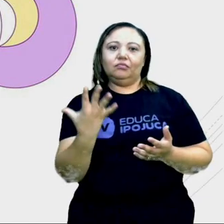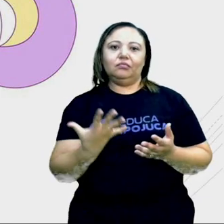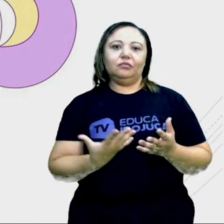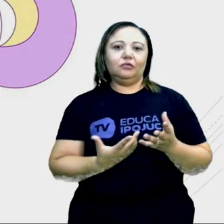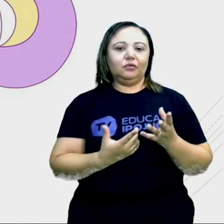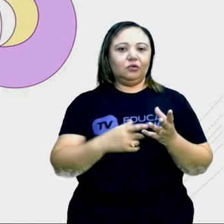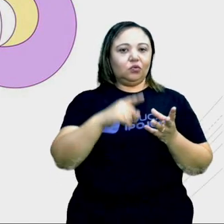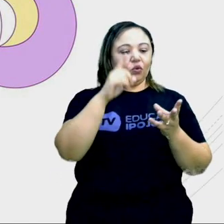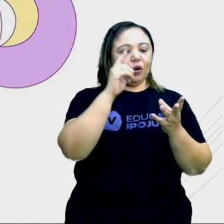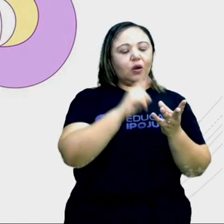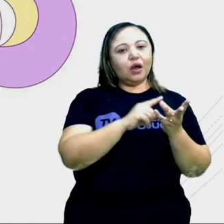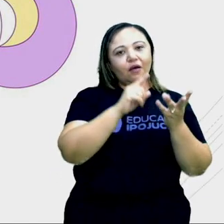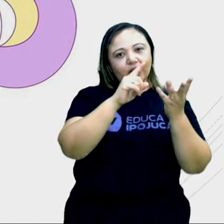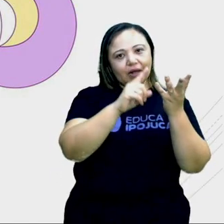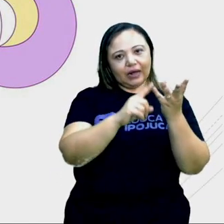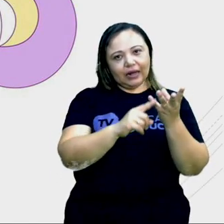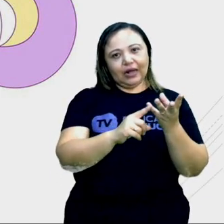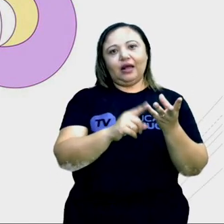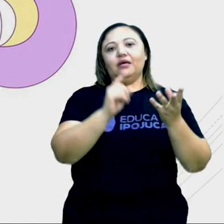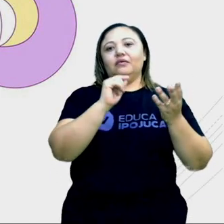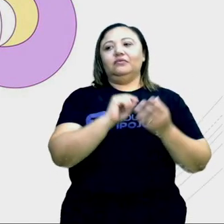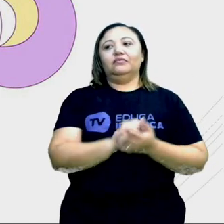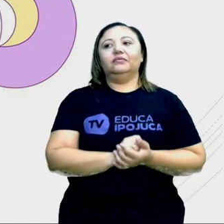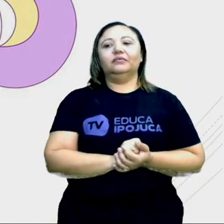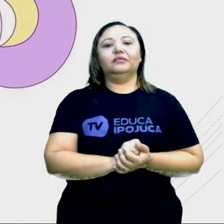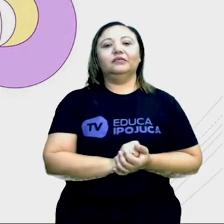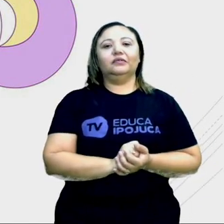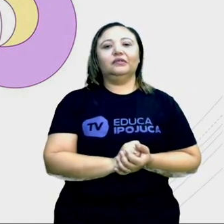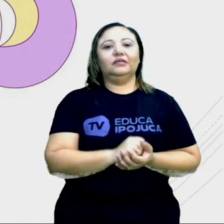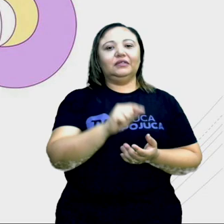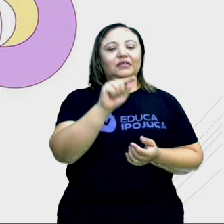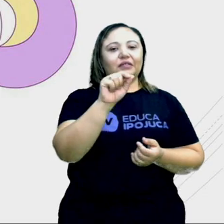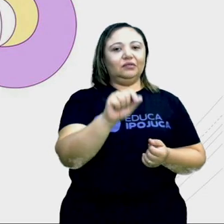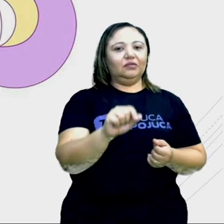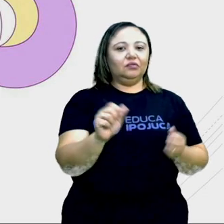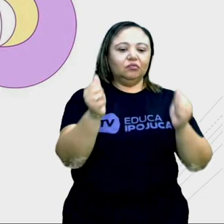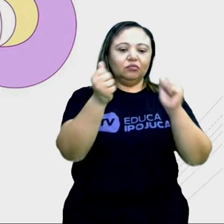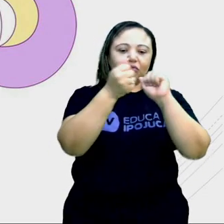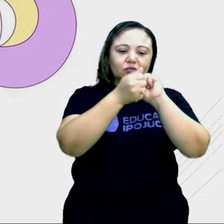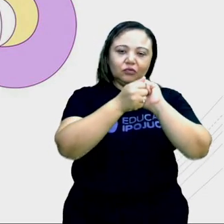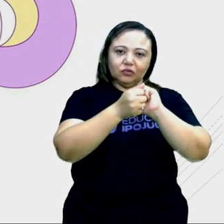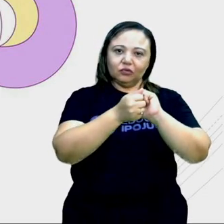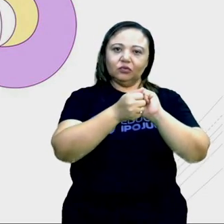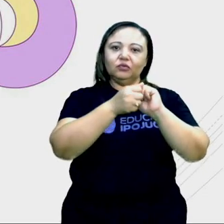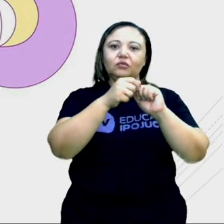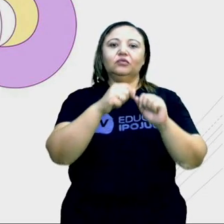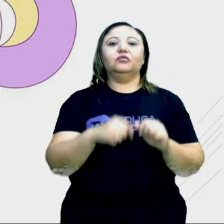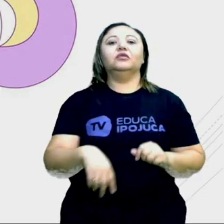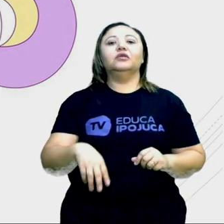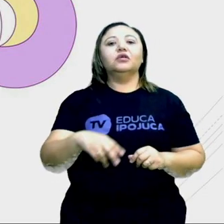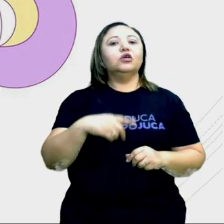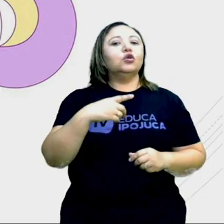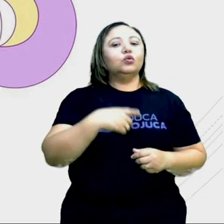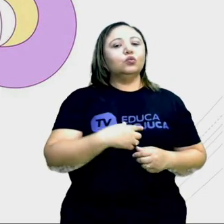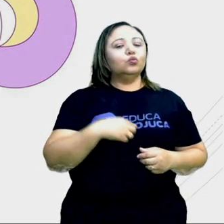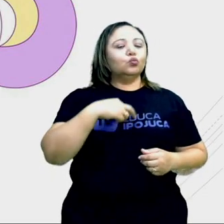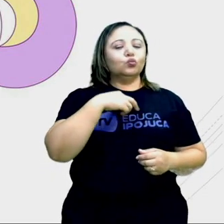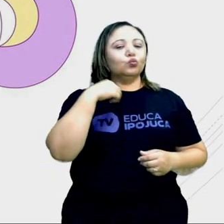que se chamam vogais. Elas juntas, tem sons